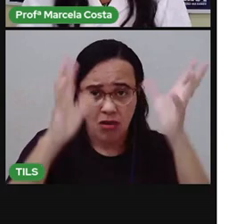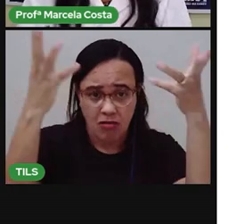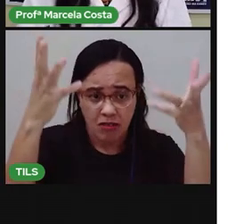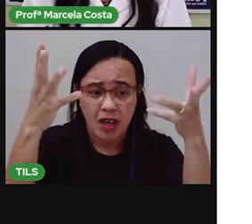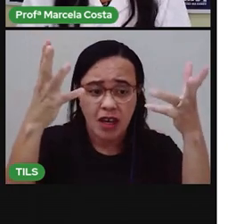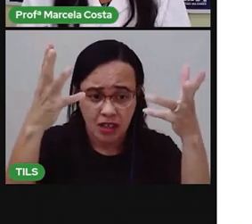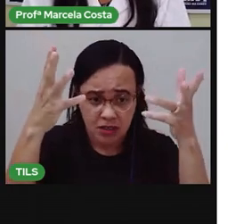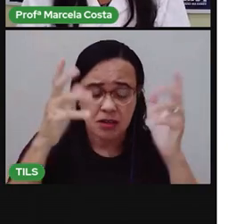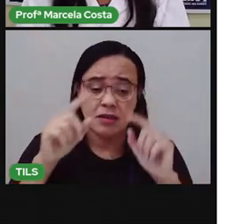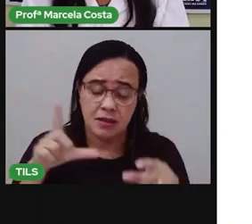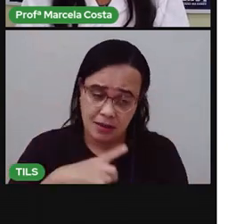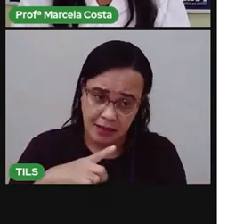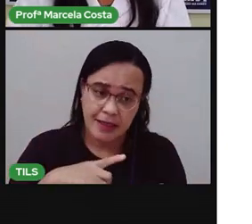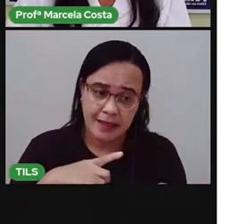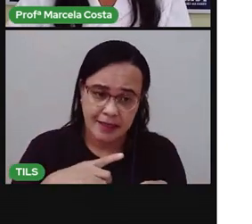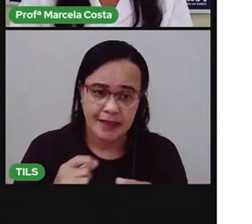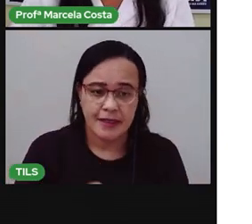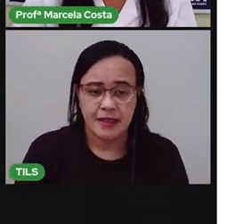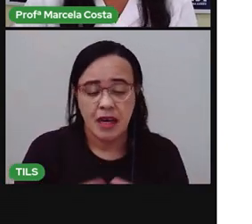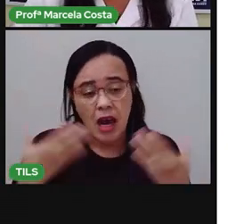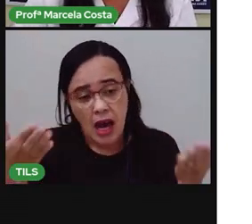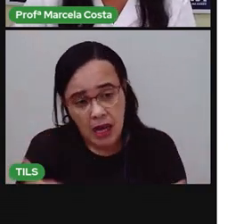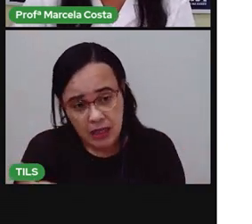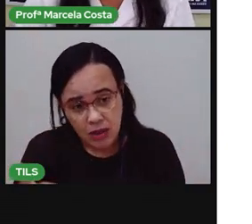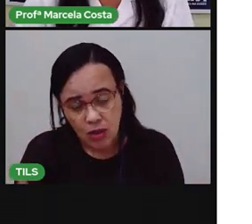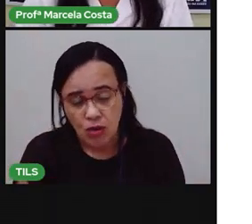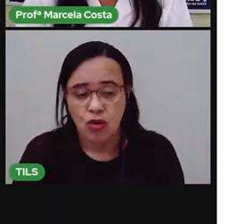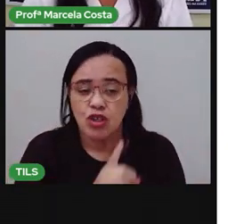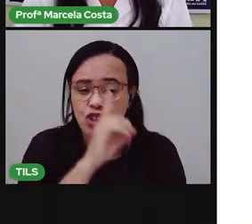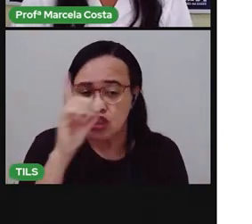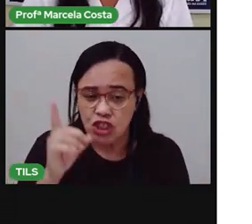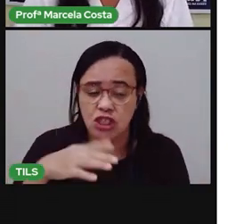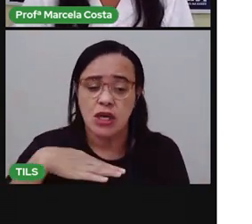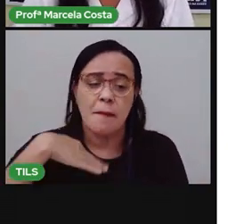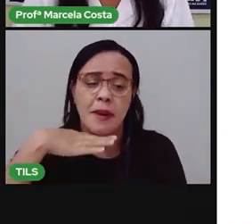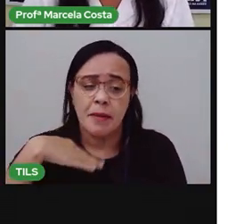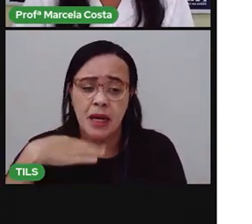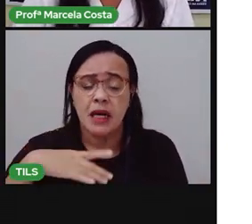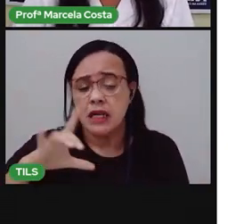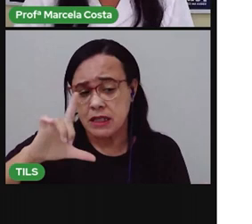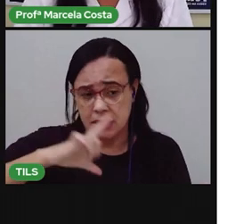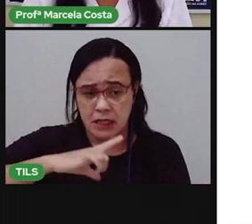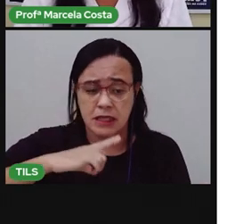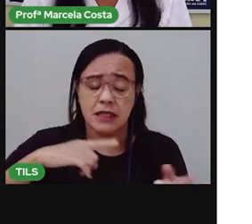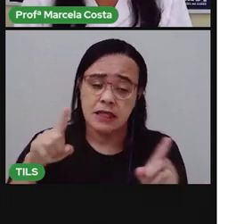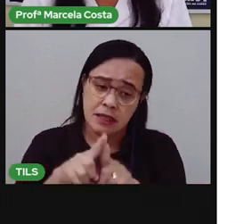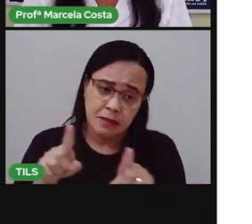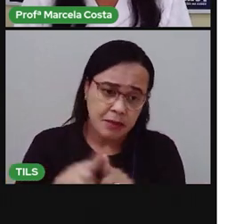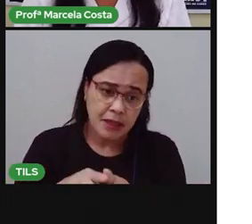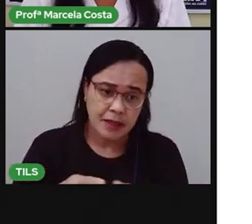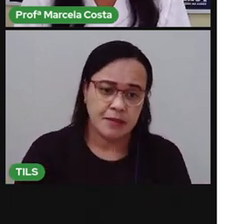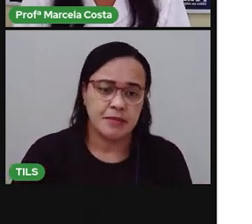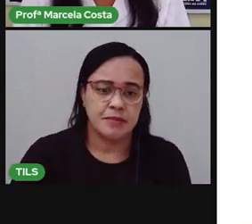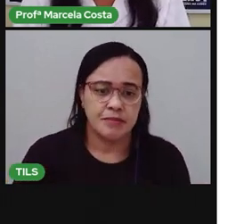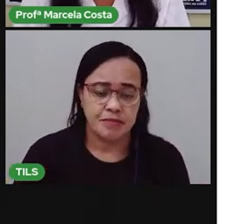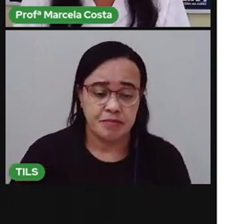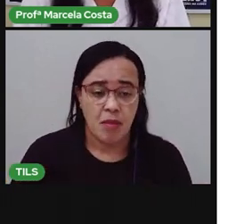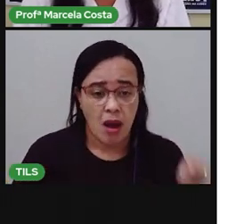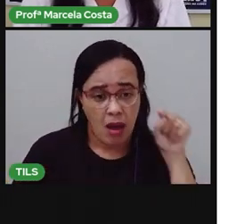Mães, né? Nessa imagem que eu trouxe aqui pra vocês, tá dizendo assim...